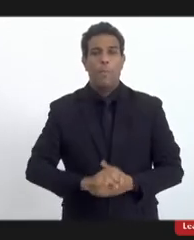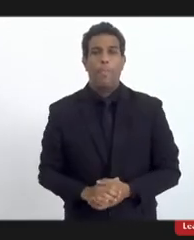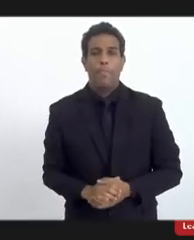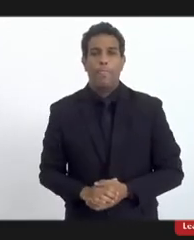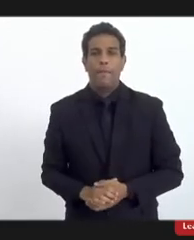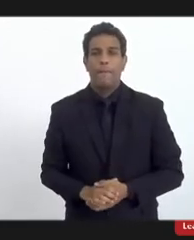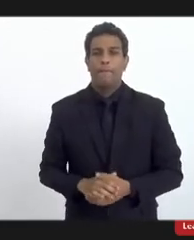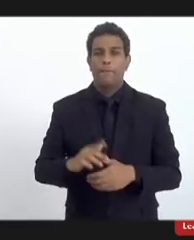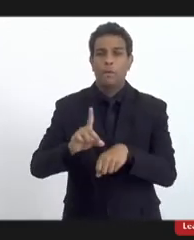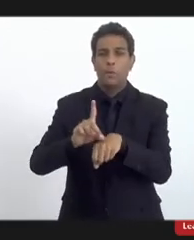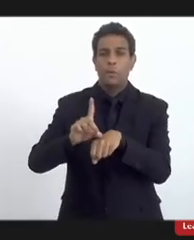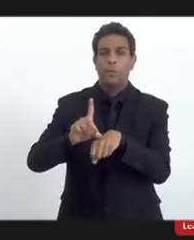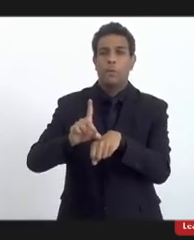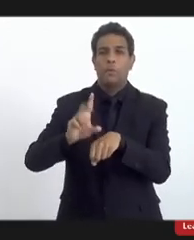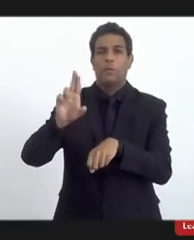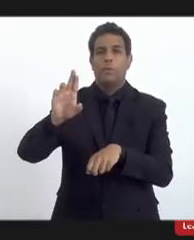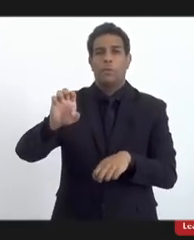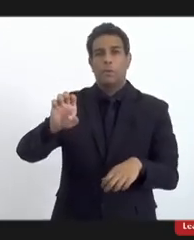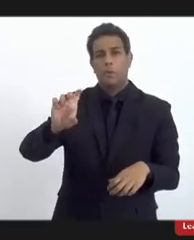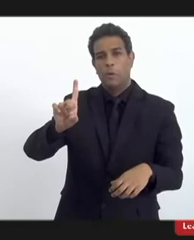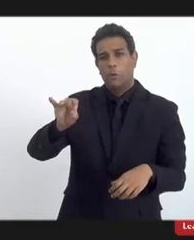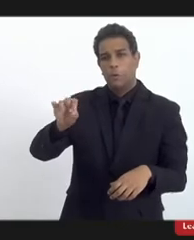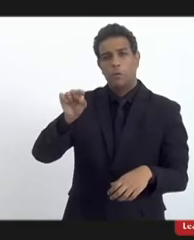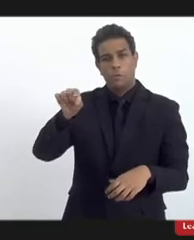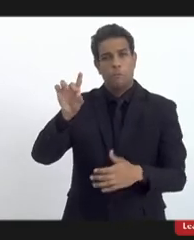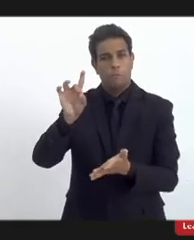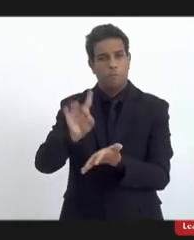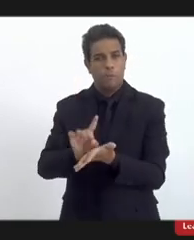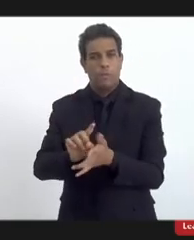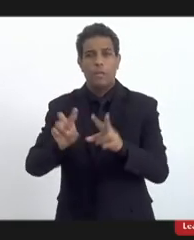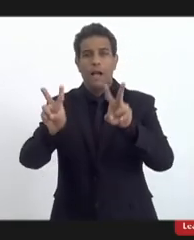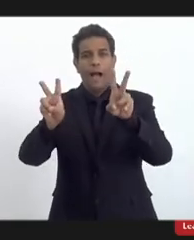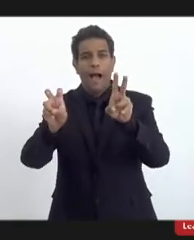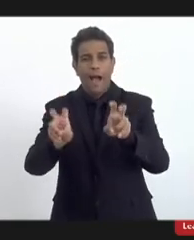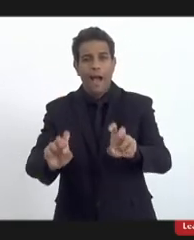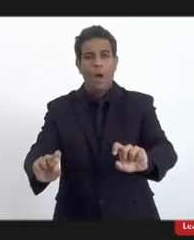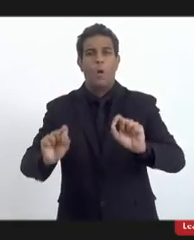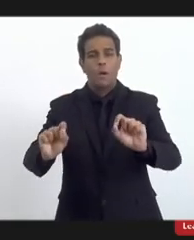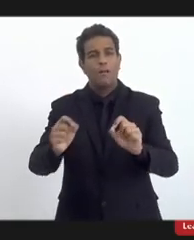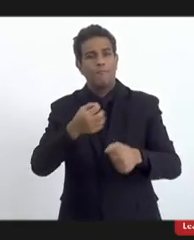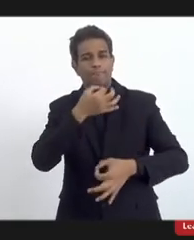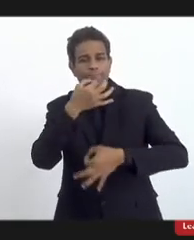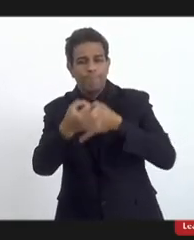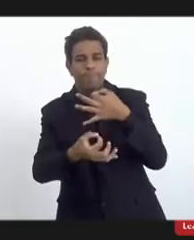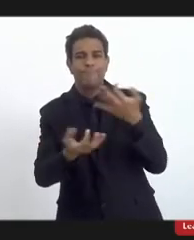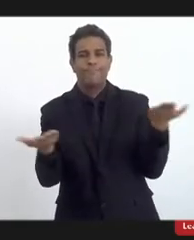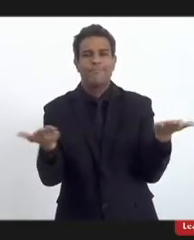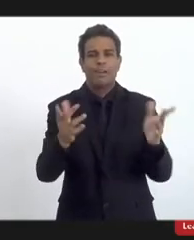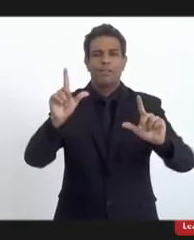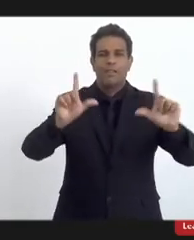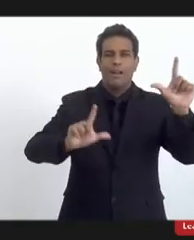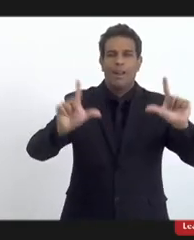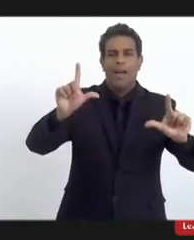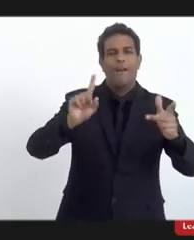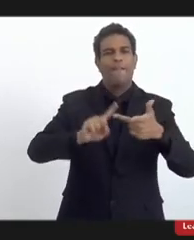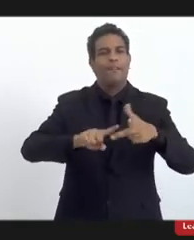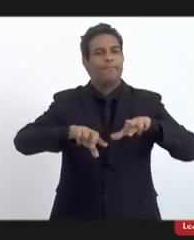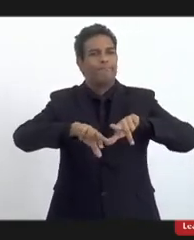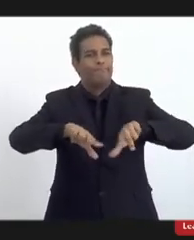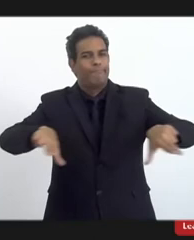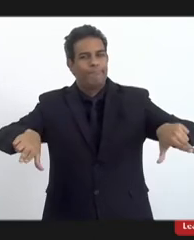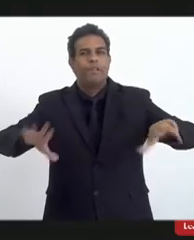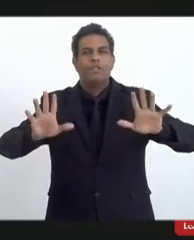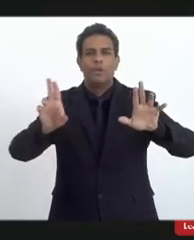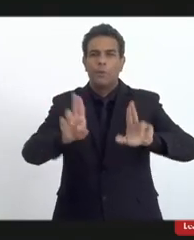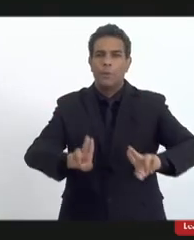o doutor Hédio chama a atenção de um fato sobre os canais de televisão, etc, já que nós